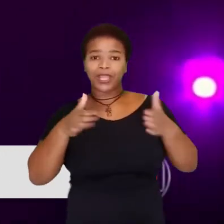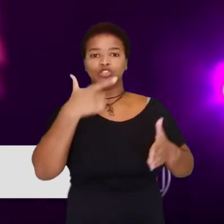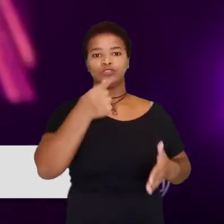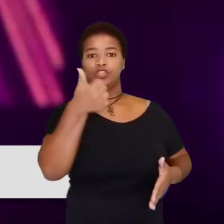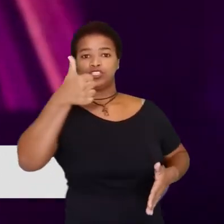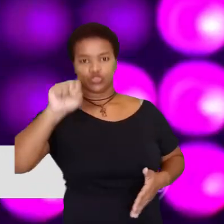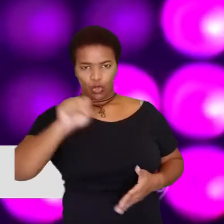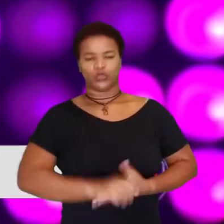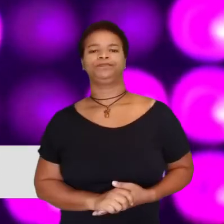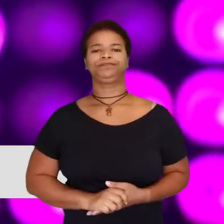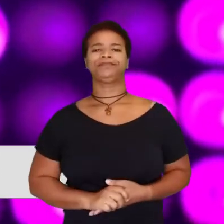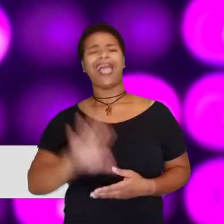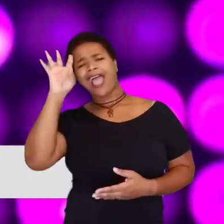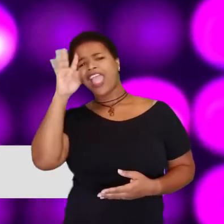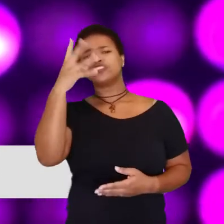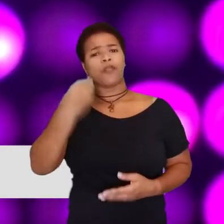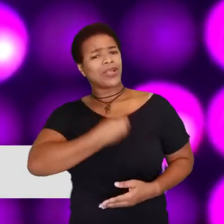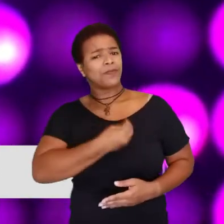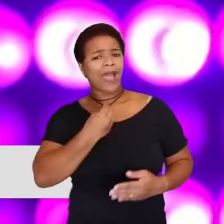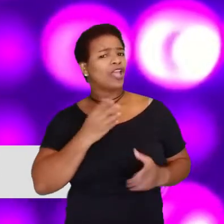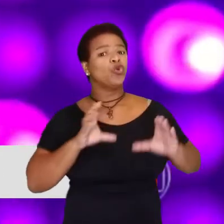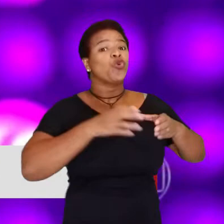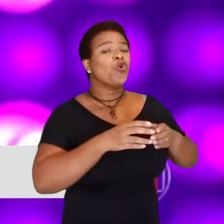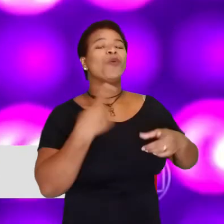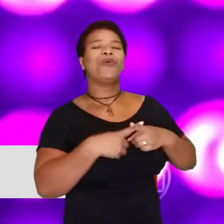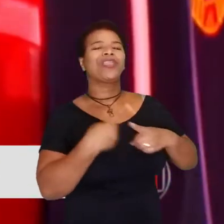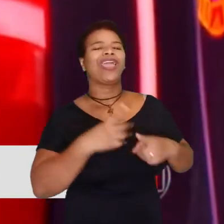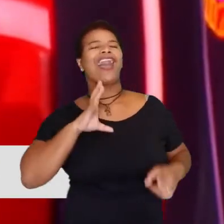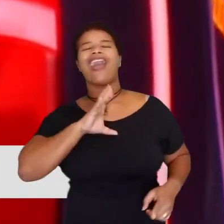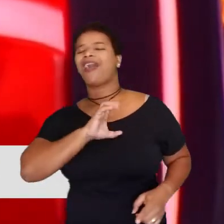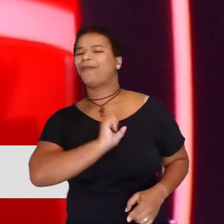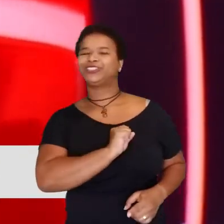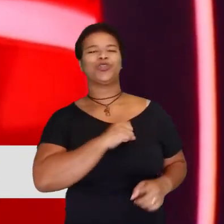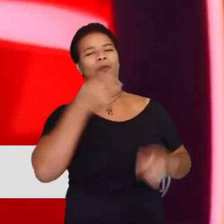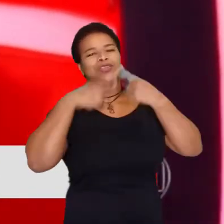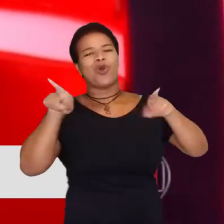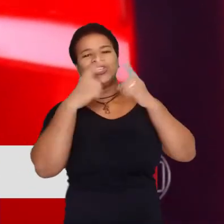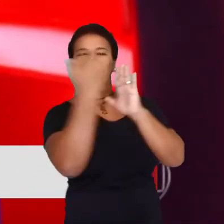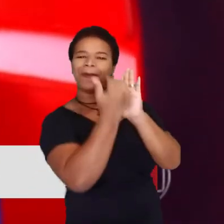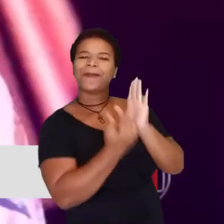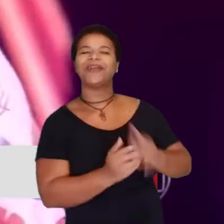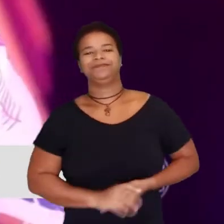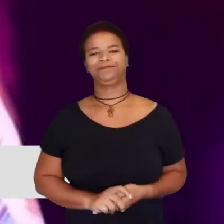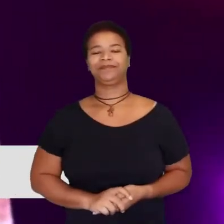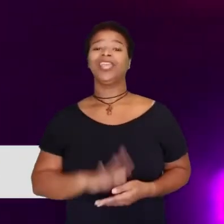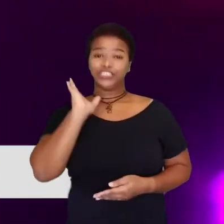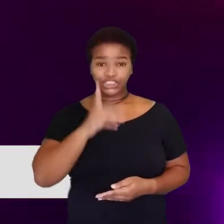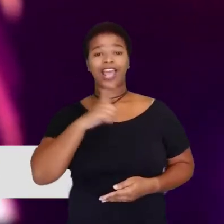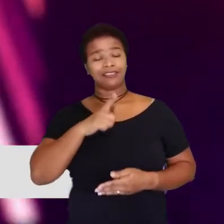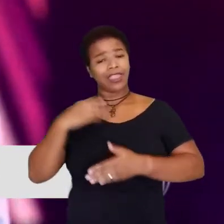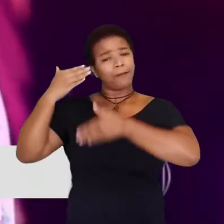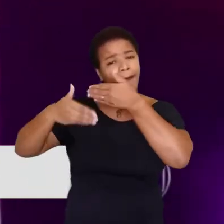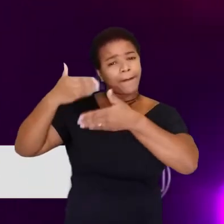2018. Ela resolveu ingressar no grupo depois de se apaixonar pelo repertório. E apesar de já